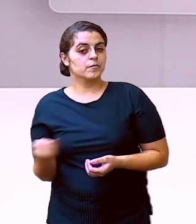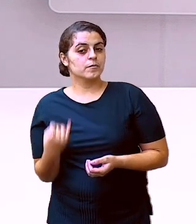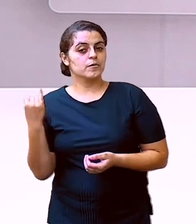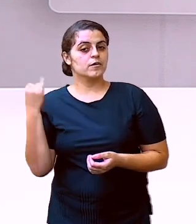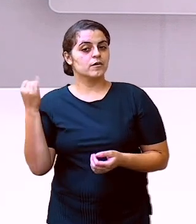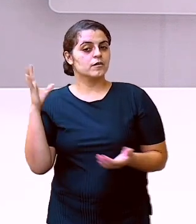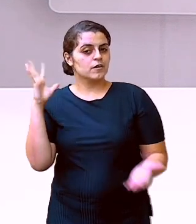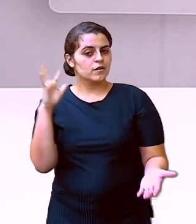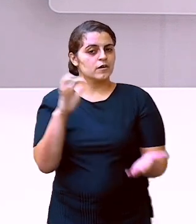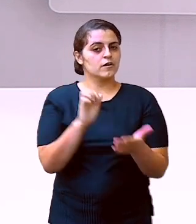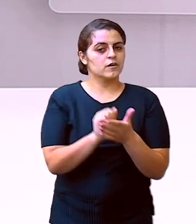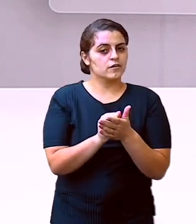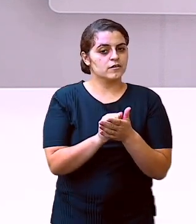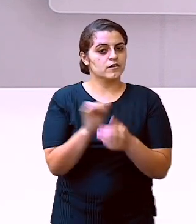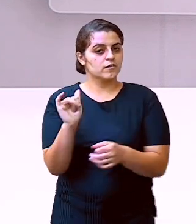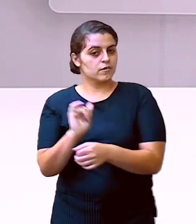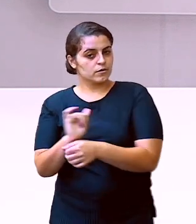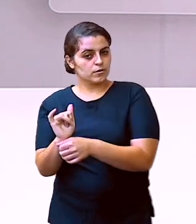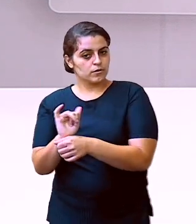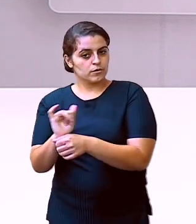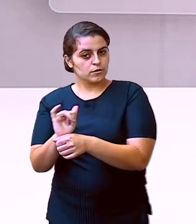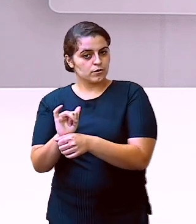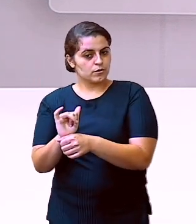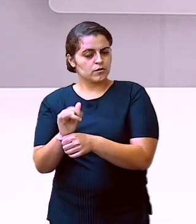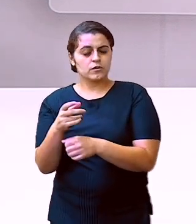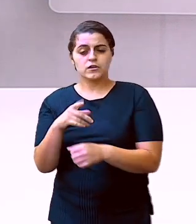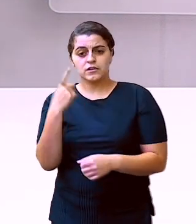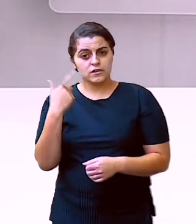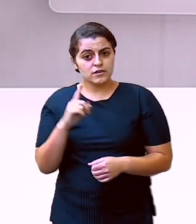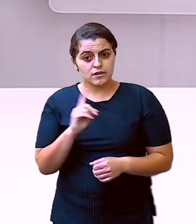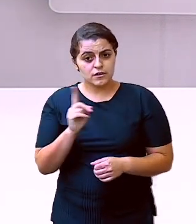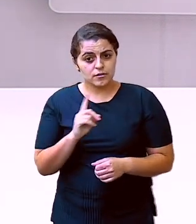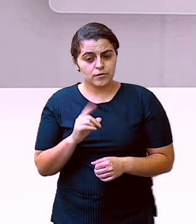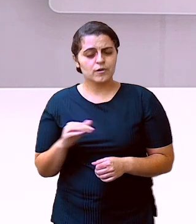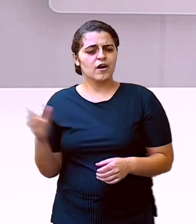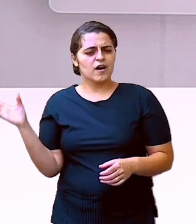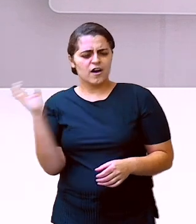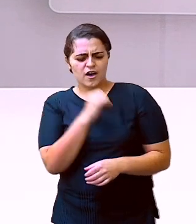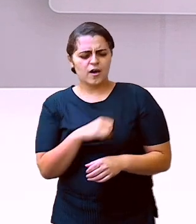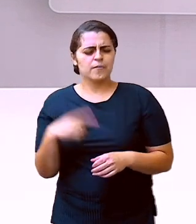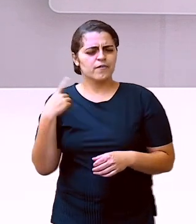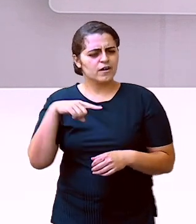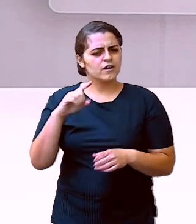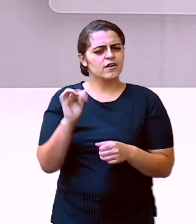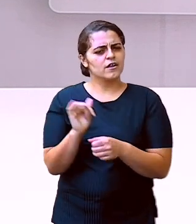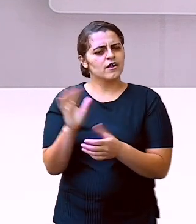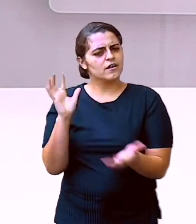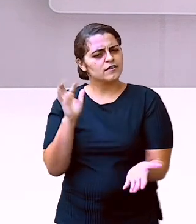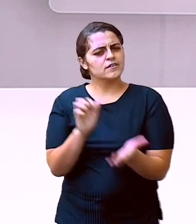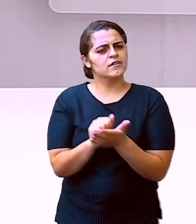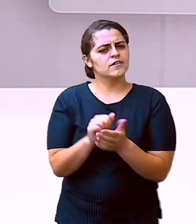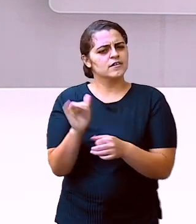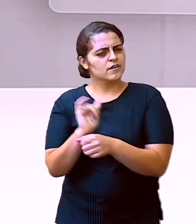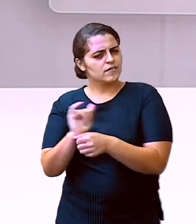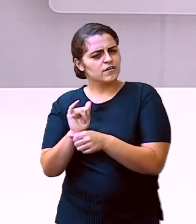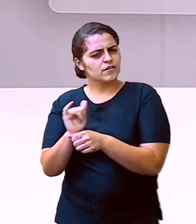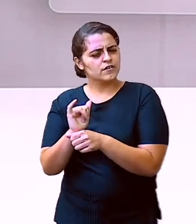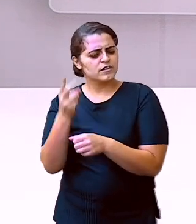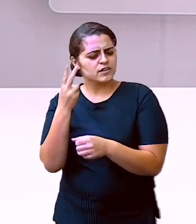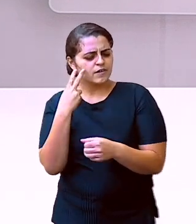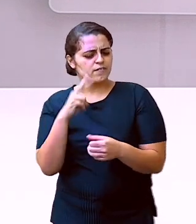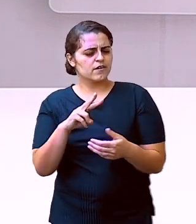já se inscreveu no nosso canal do YouTube? Se não, vai lá e se inscreva. Sabe por quê? Lá você vai ver